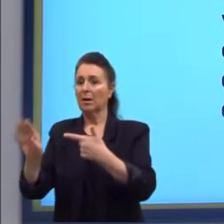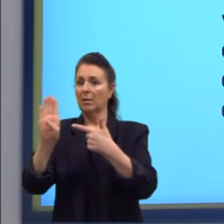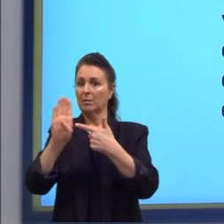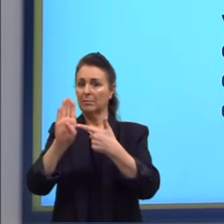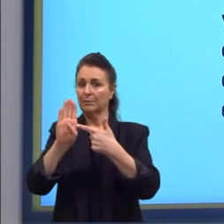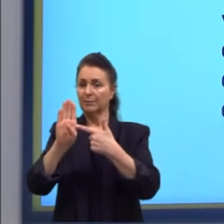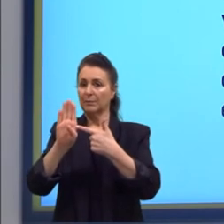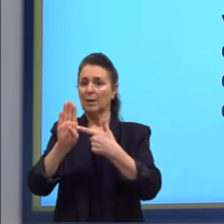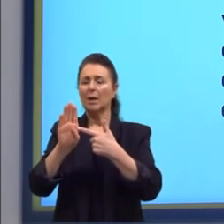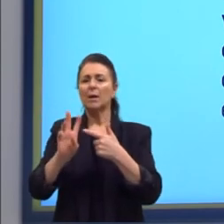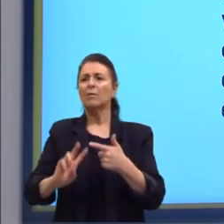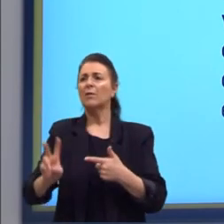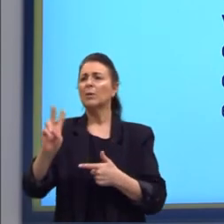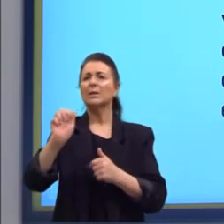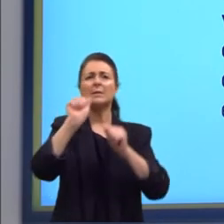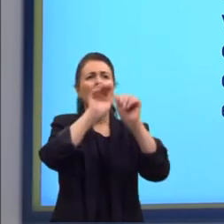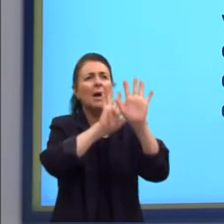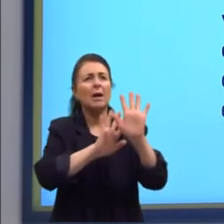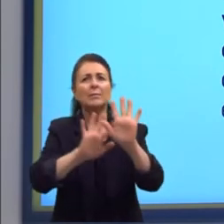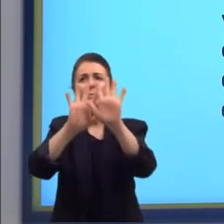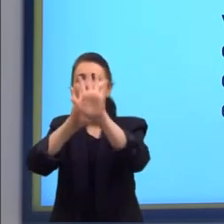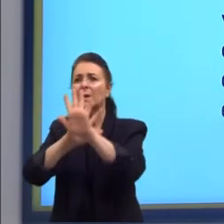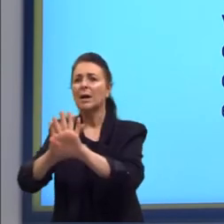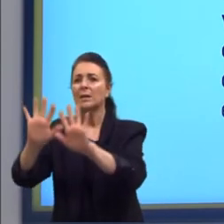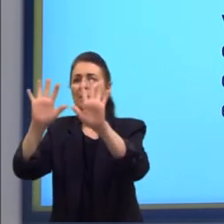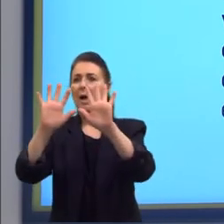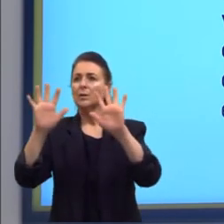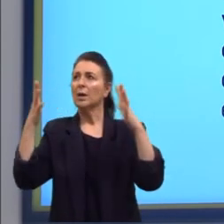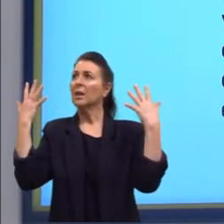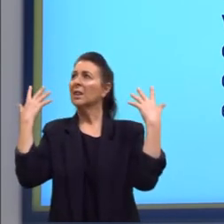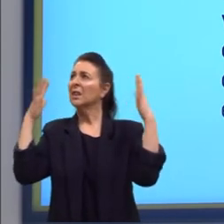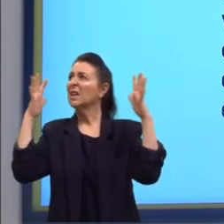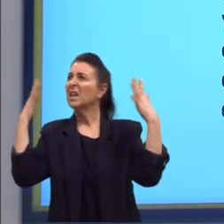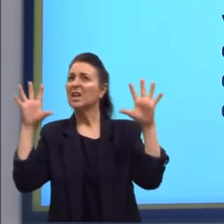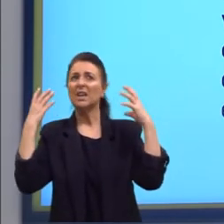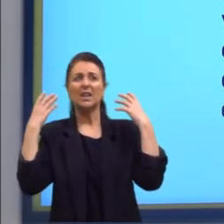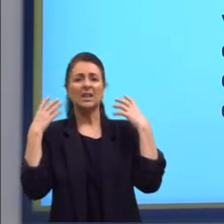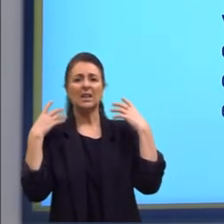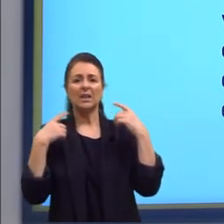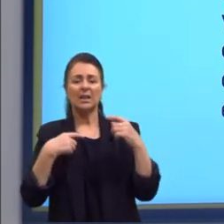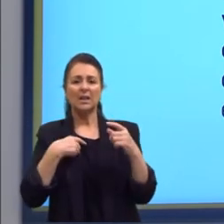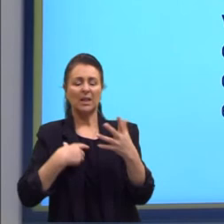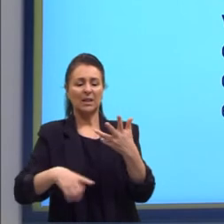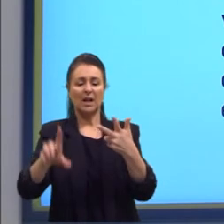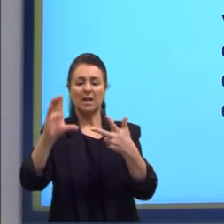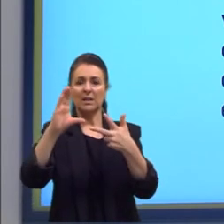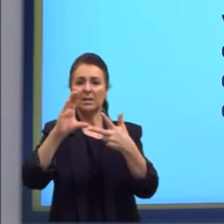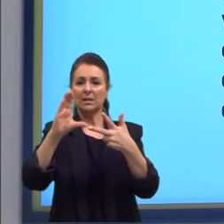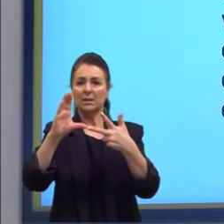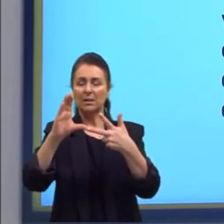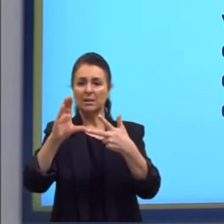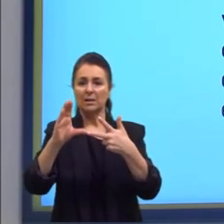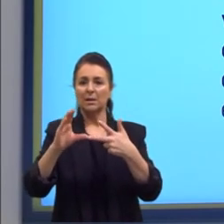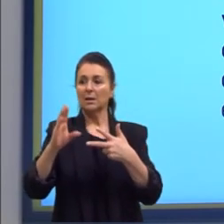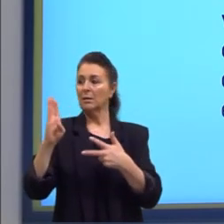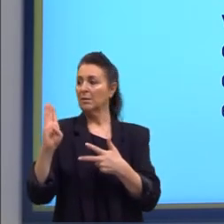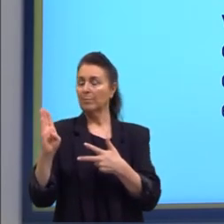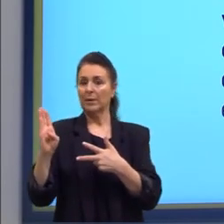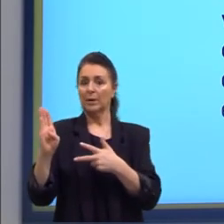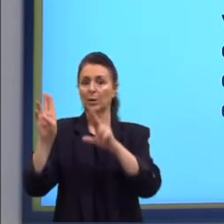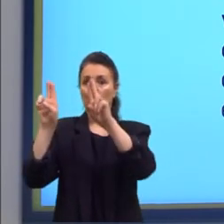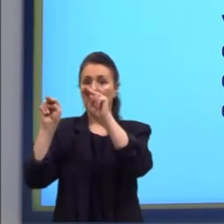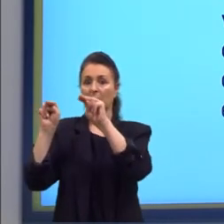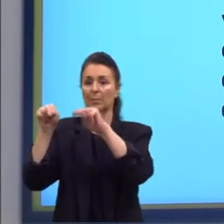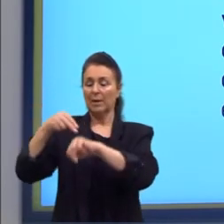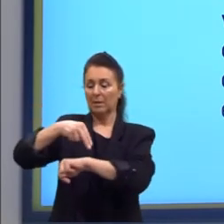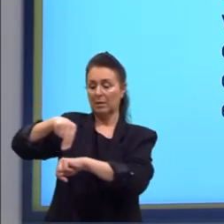que valoriza a paisagem tropical realçada no texto. Letra C, o texto B aborda o tema da